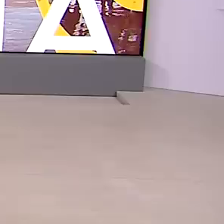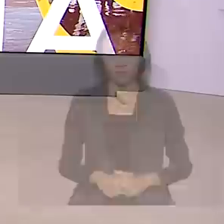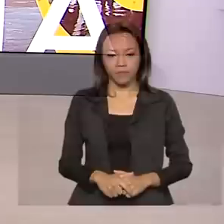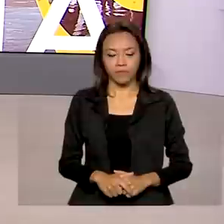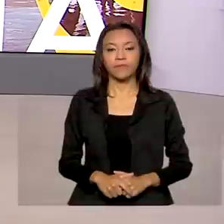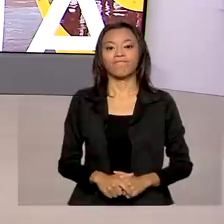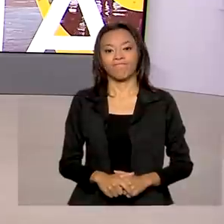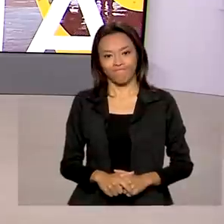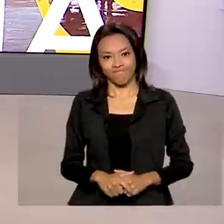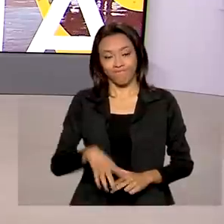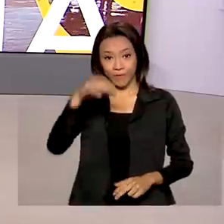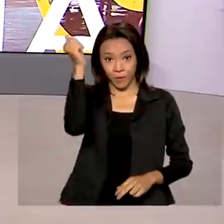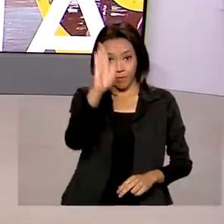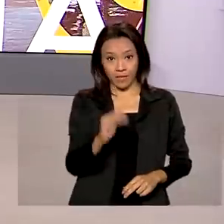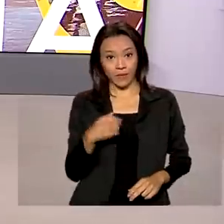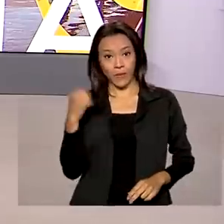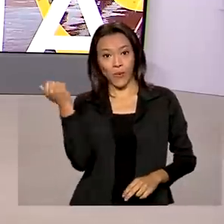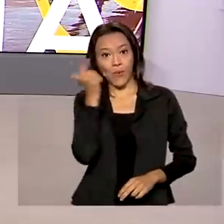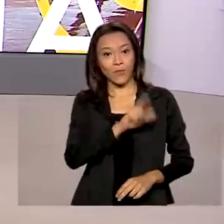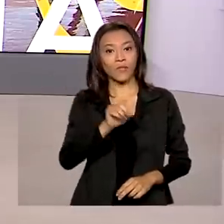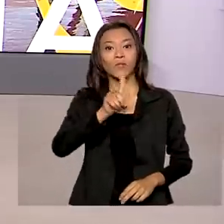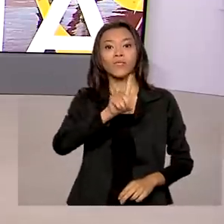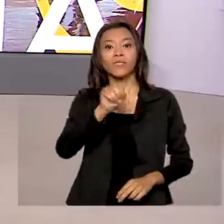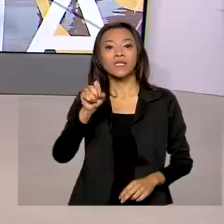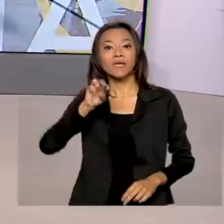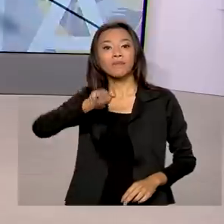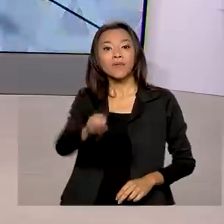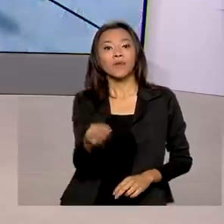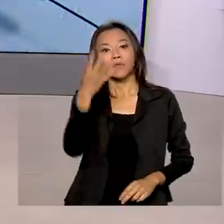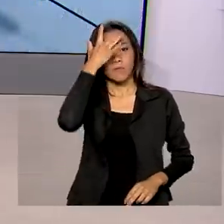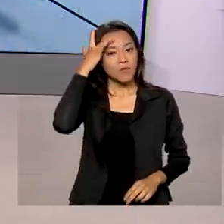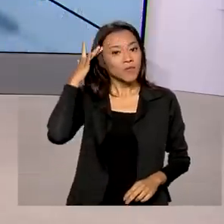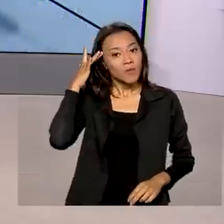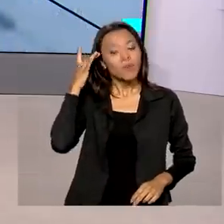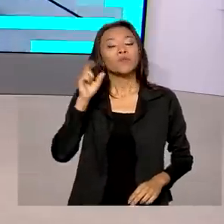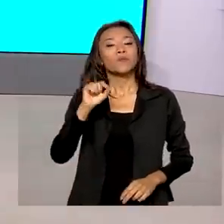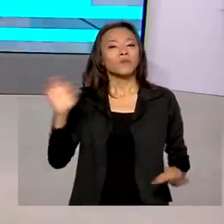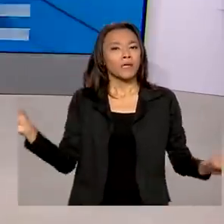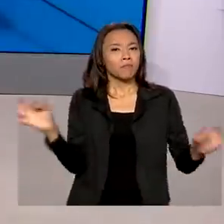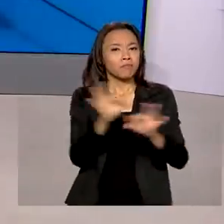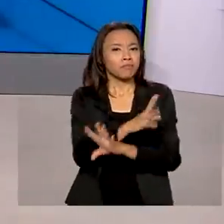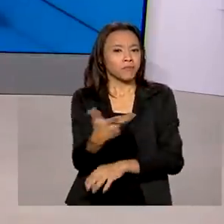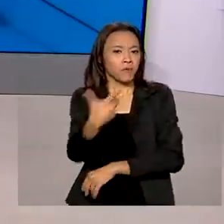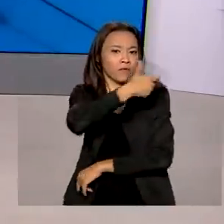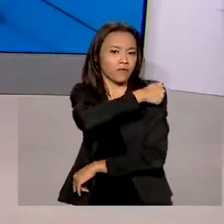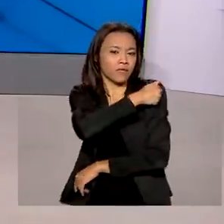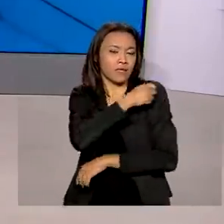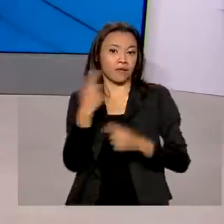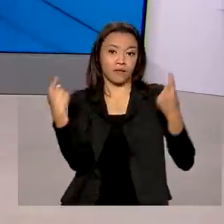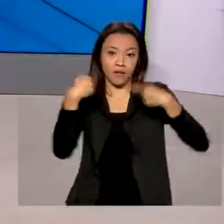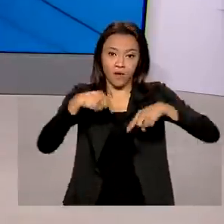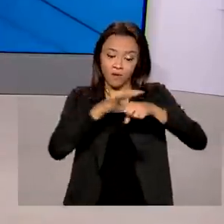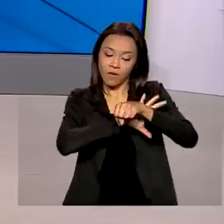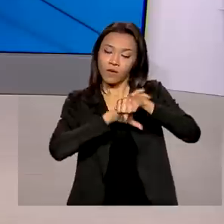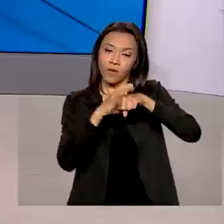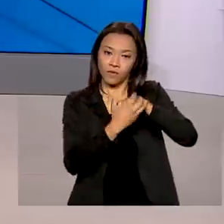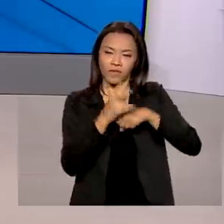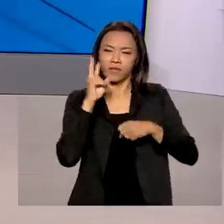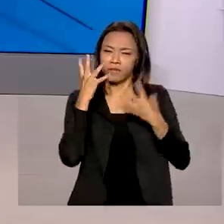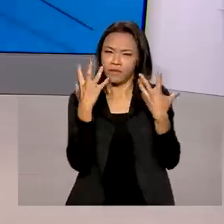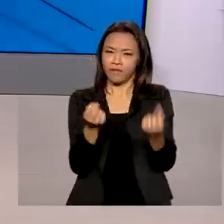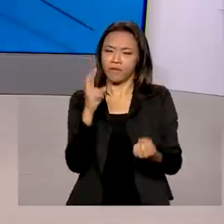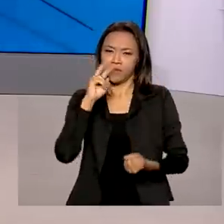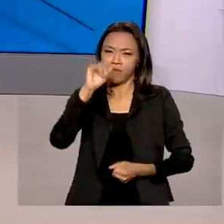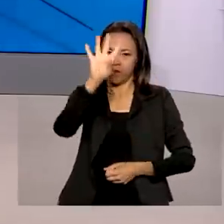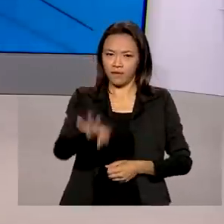O Brasil atingiu a marca de 100 milhões de pessoas completamente vacinadas contra a Covid-19. Vamos ver os números